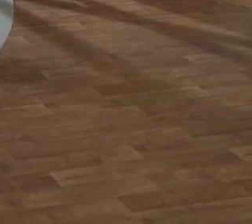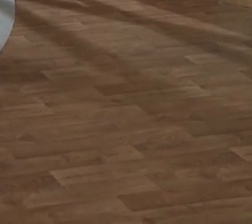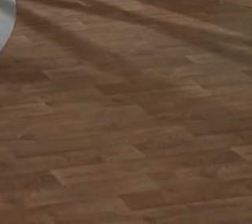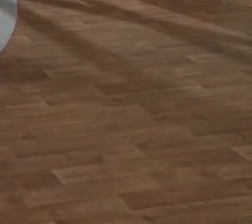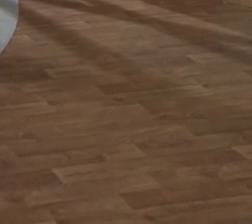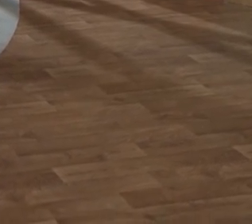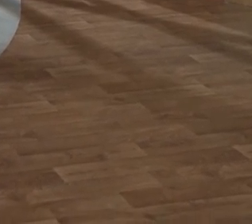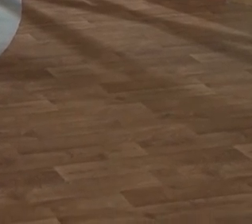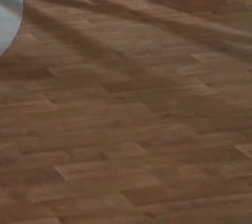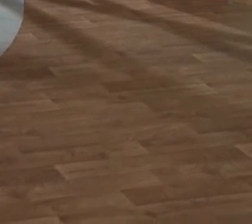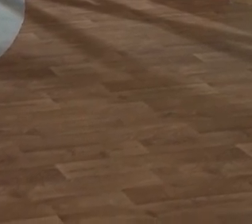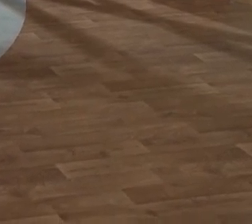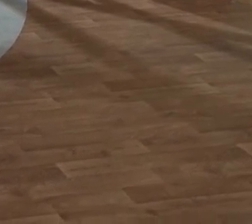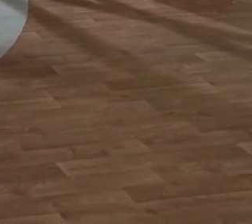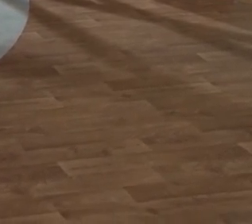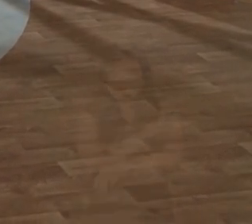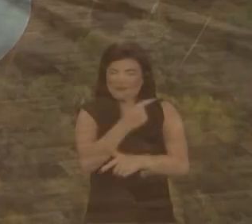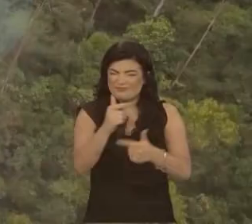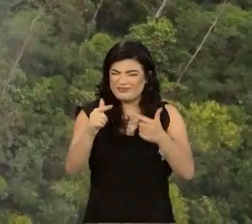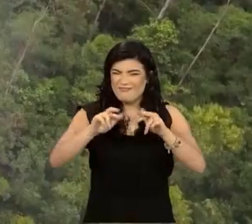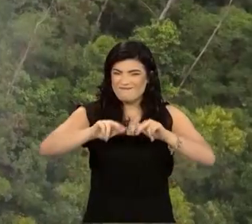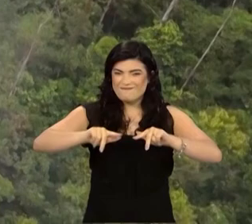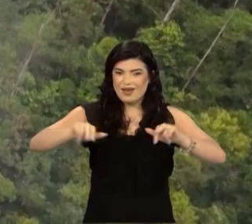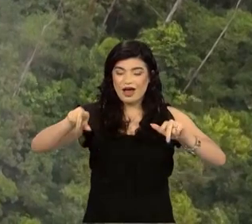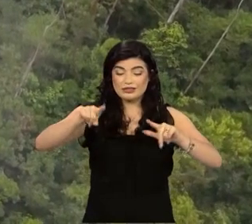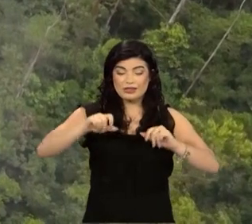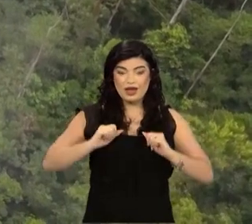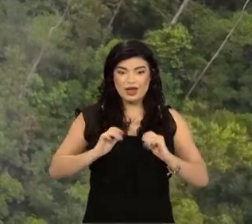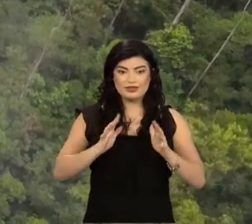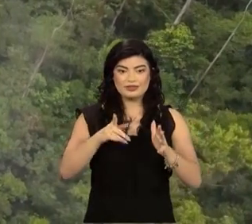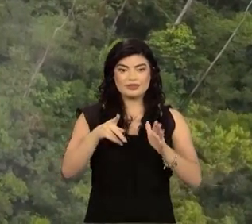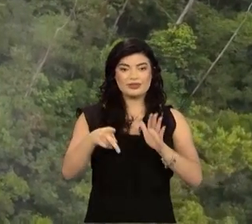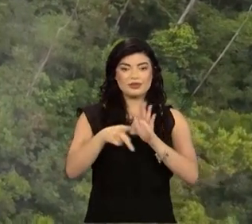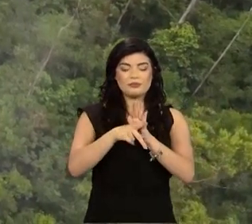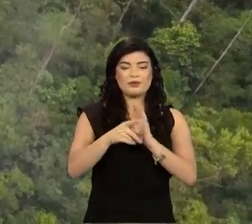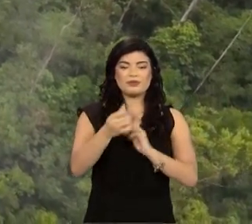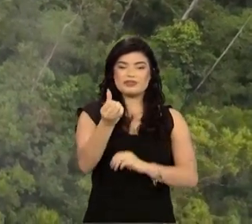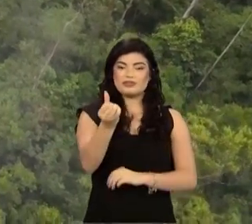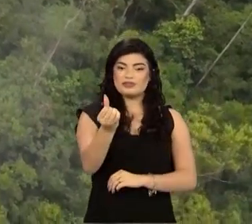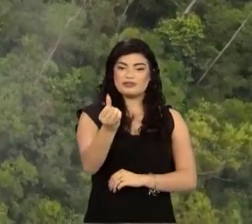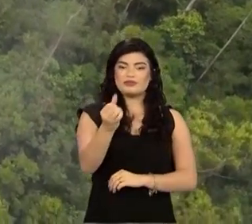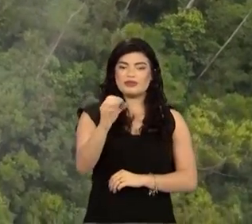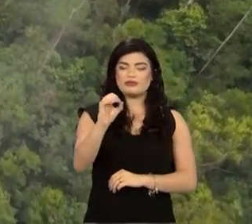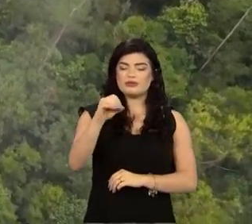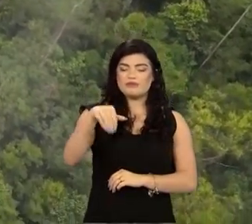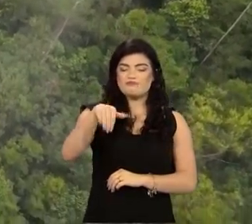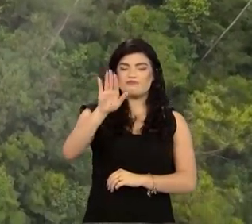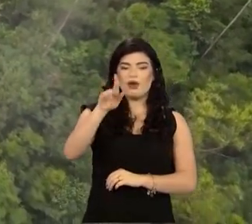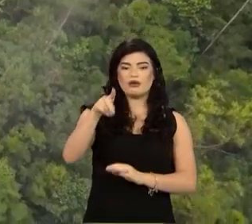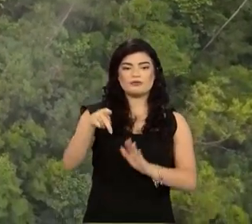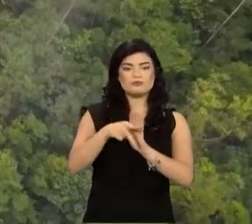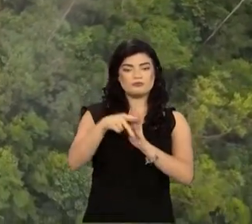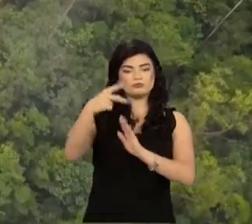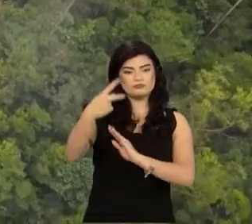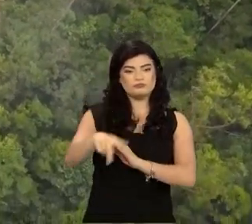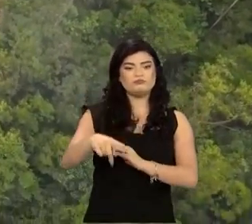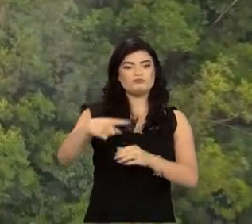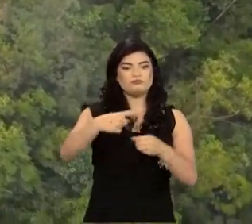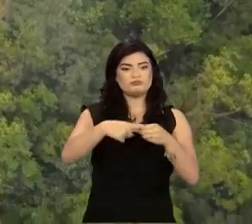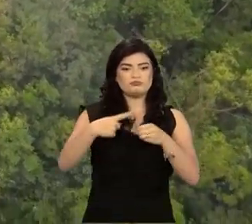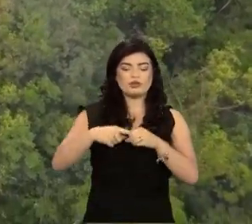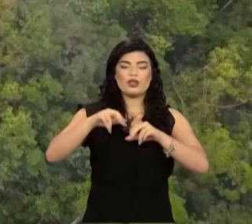a jaguatirica, entre tantas outras. A ação envolveu mais de 60 proprietários de terras e realizou